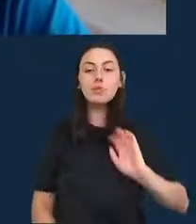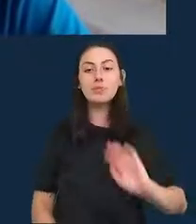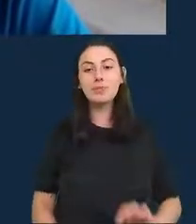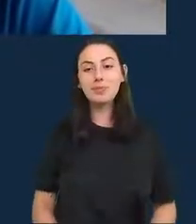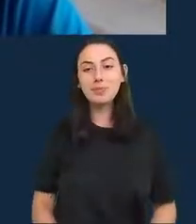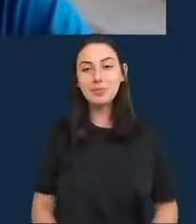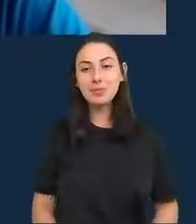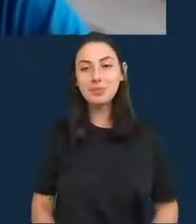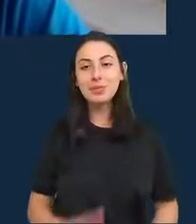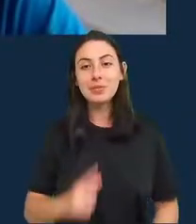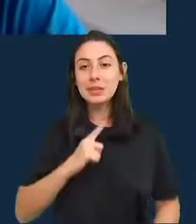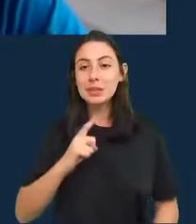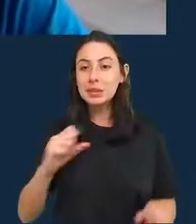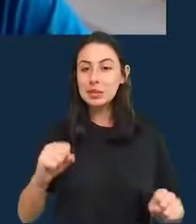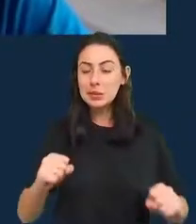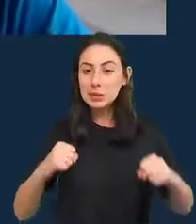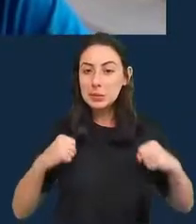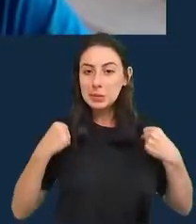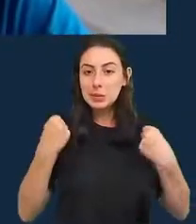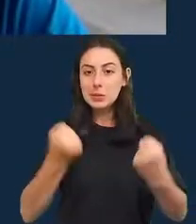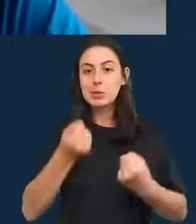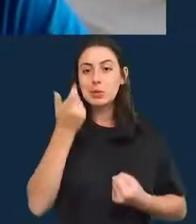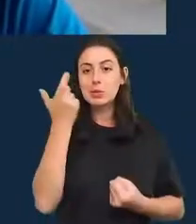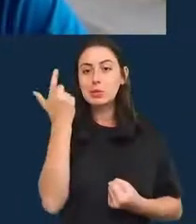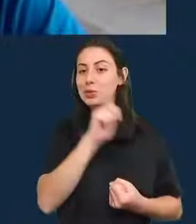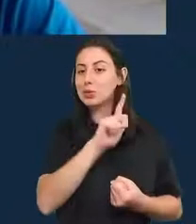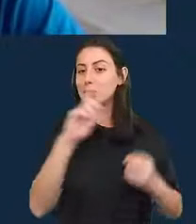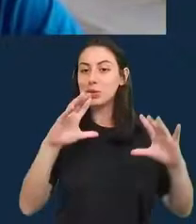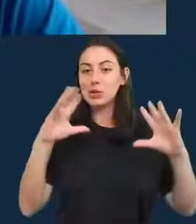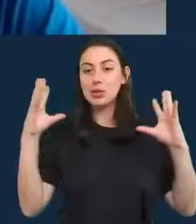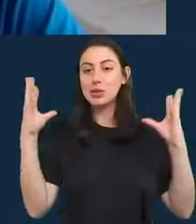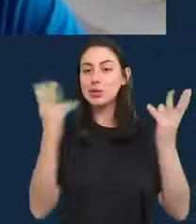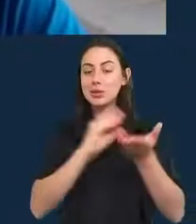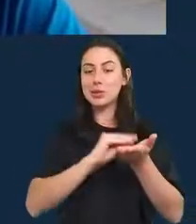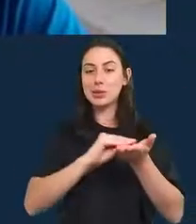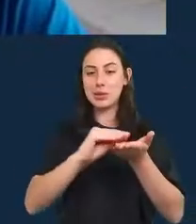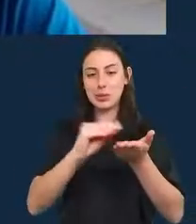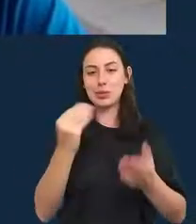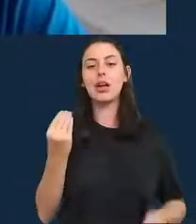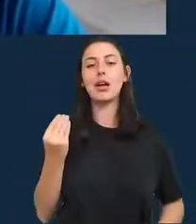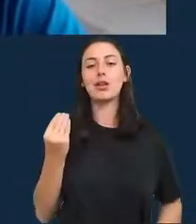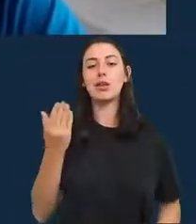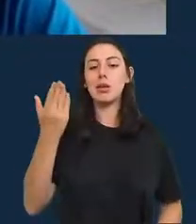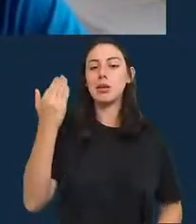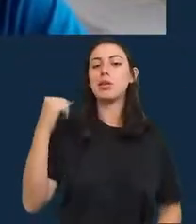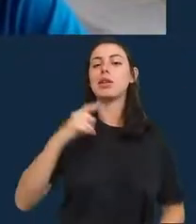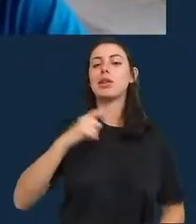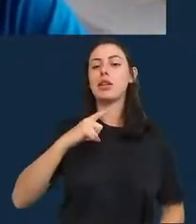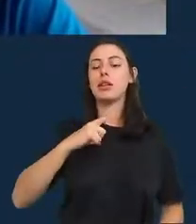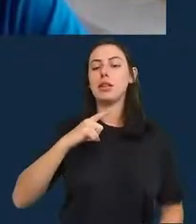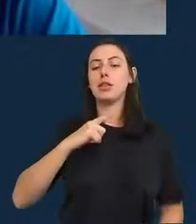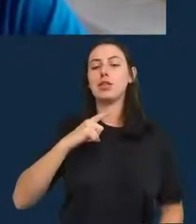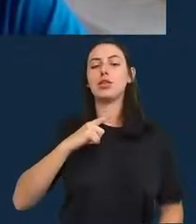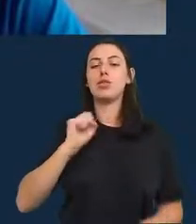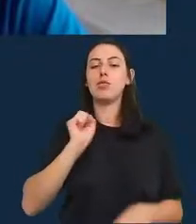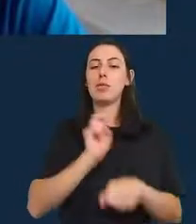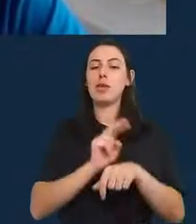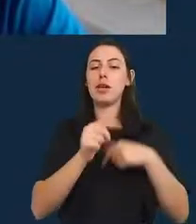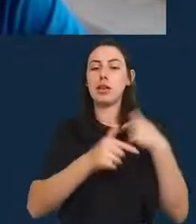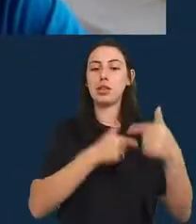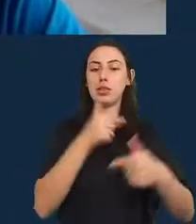esforço obter todos esses dados. Eu tive já um emprego em relações